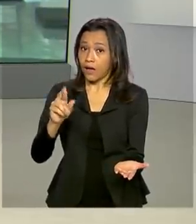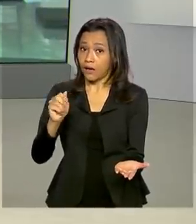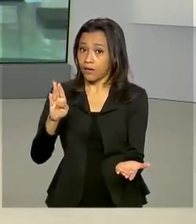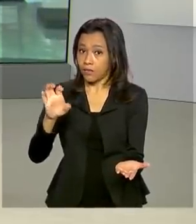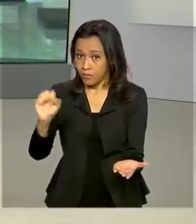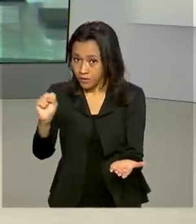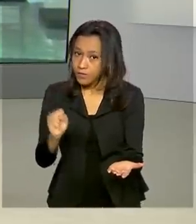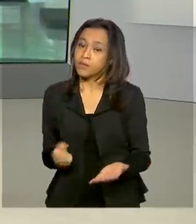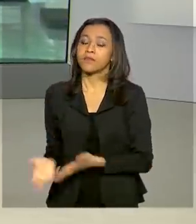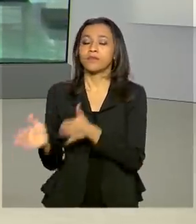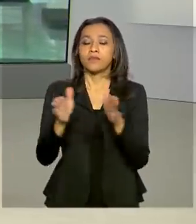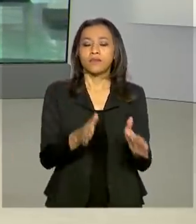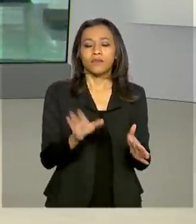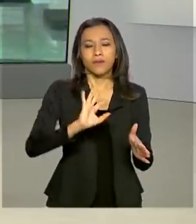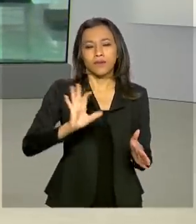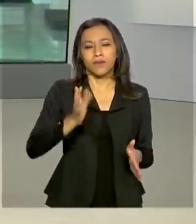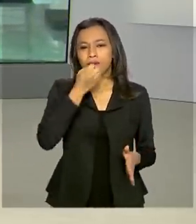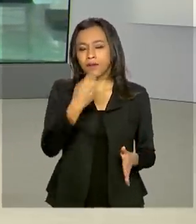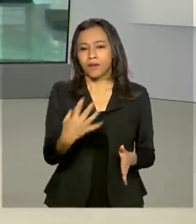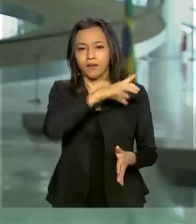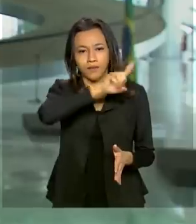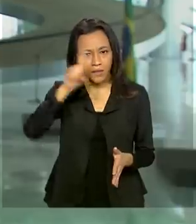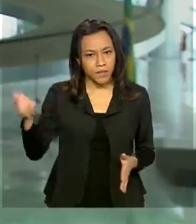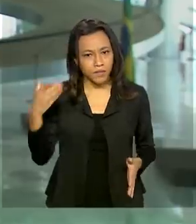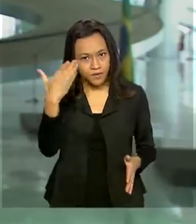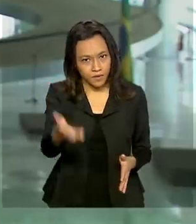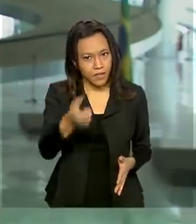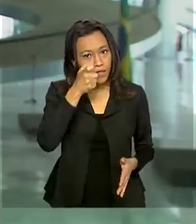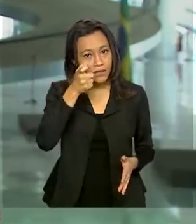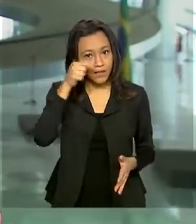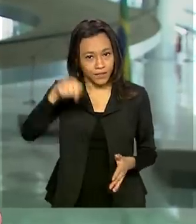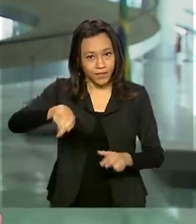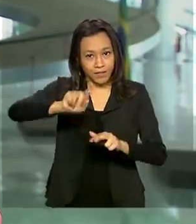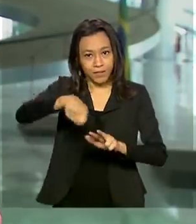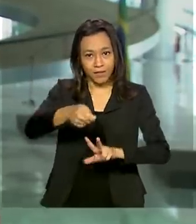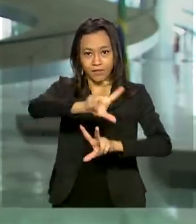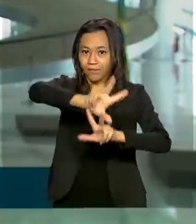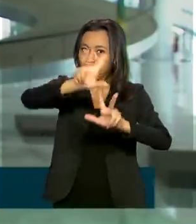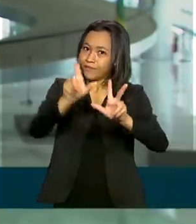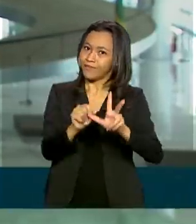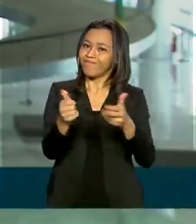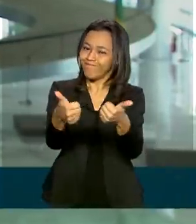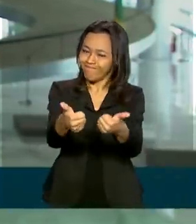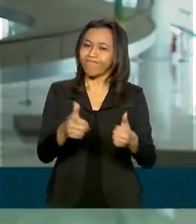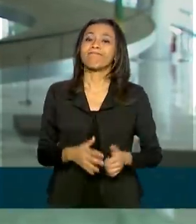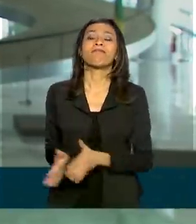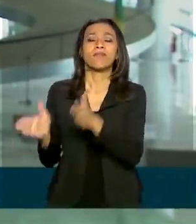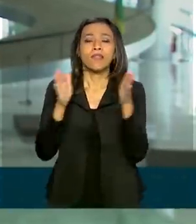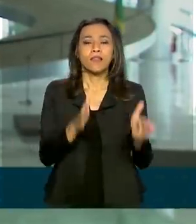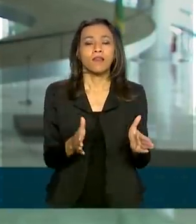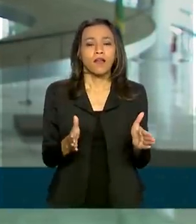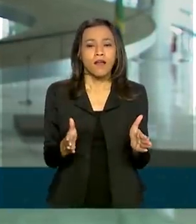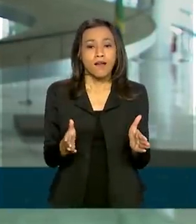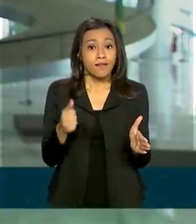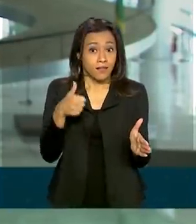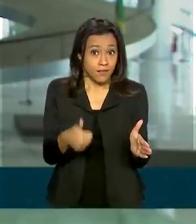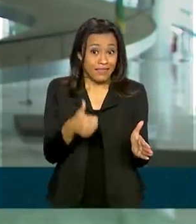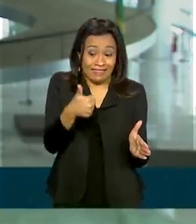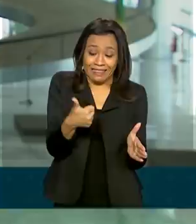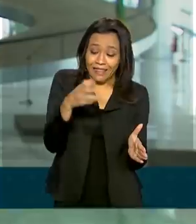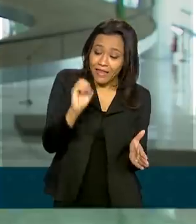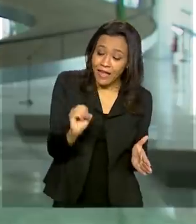Oi, Renata. Bom dia para você. Bom dia para você que acompanha a TV Brasil. É isso mesmo. E olha só. Nessas 10